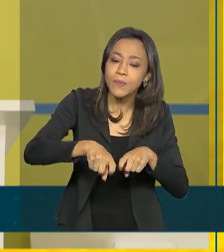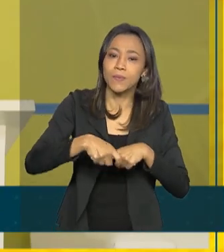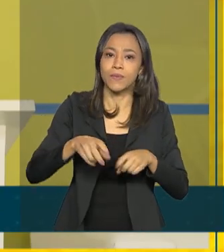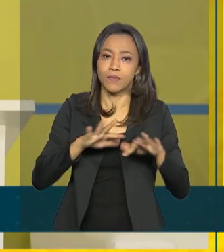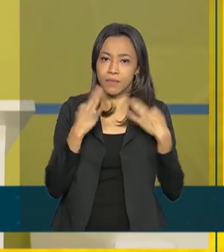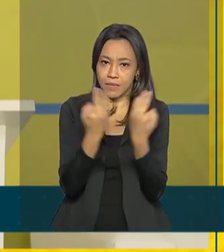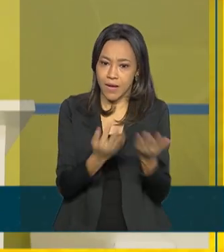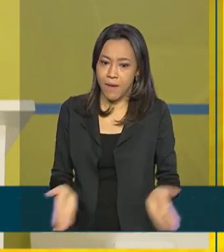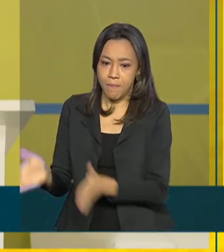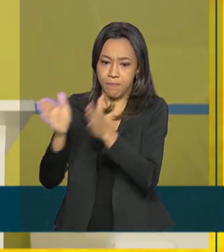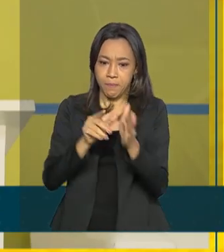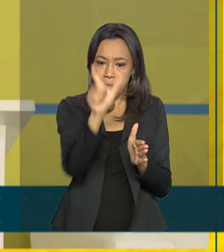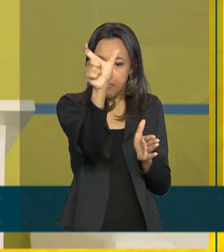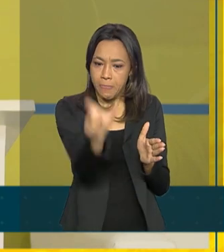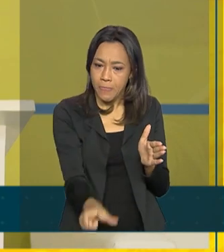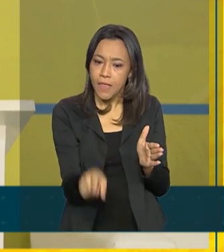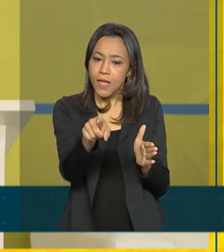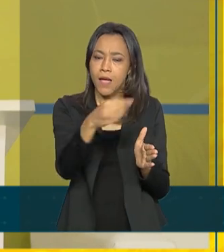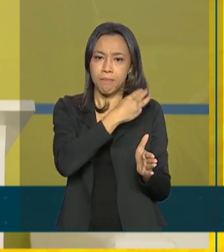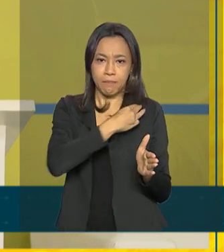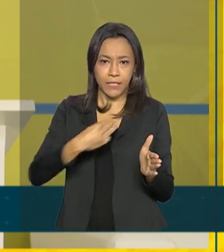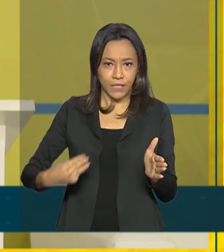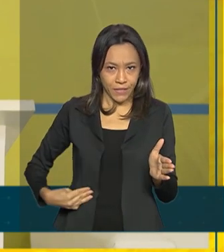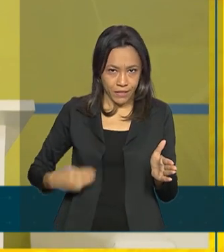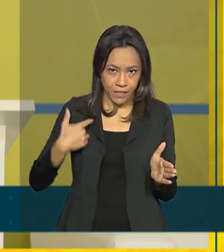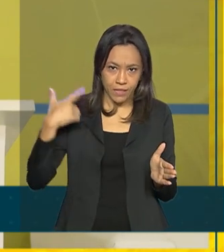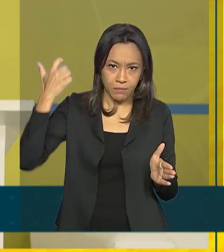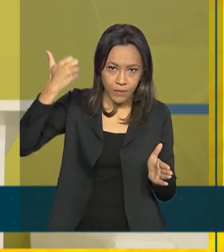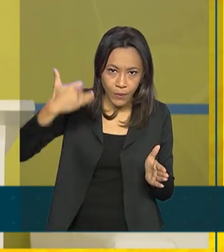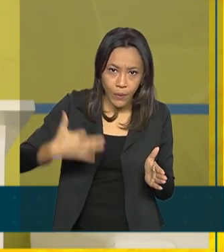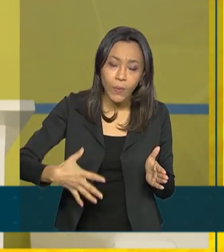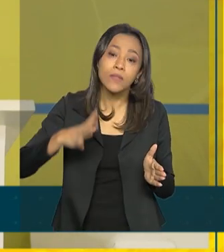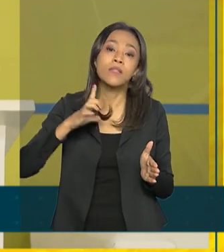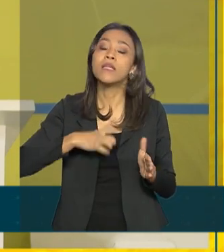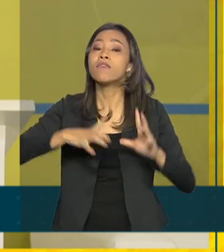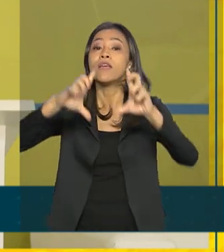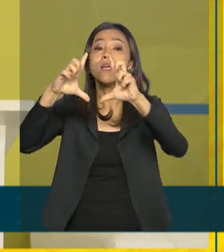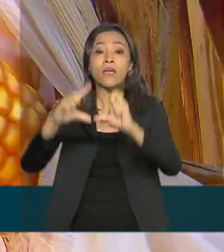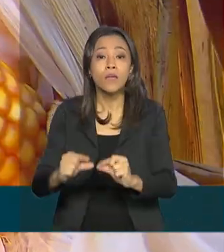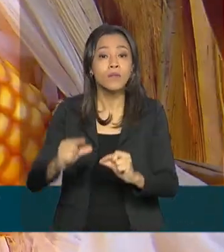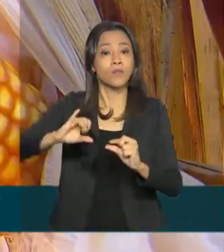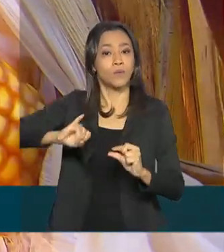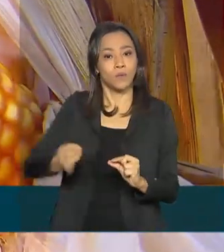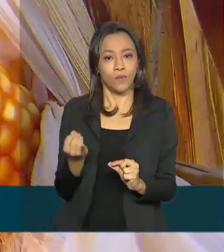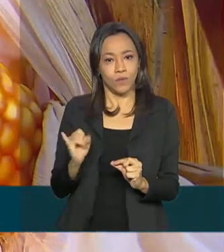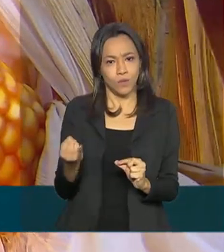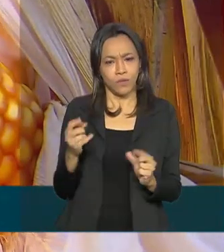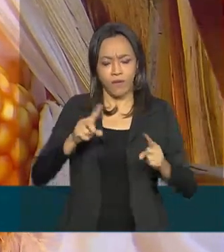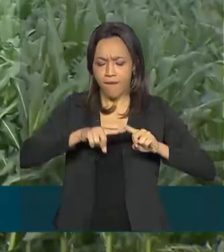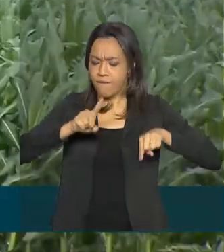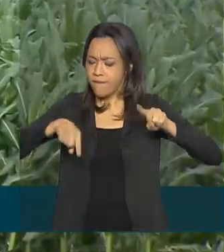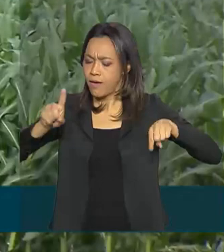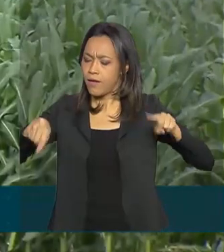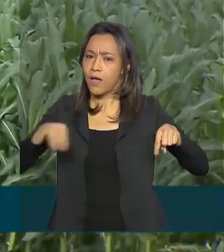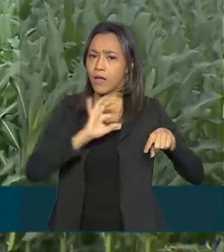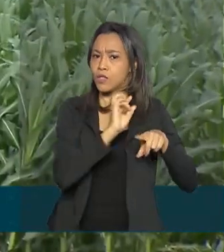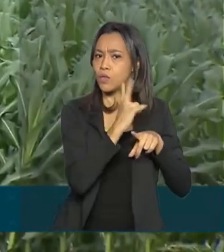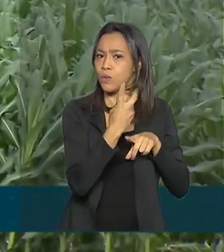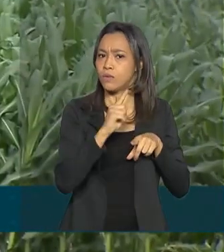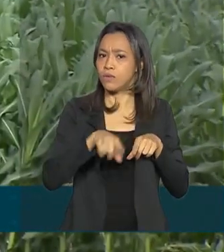com a ministra da agricultura, Tereza Cristina, houve redução nas taxas de juros, que vão variar de 2